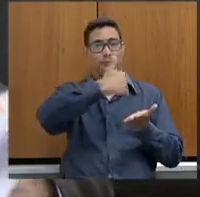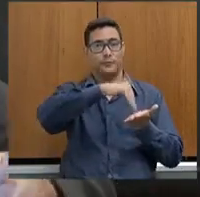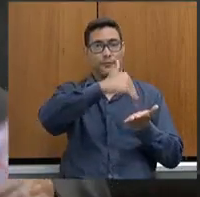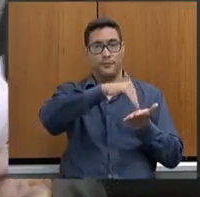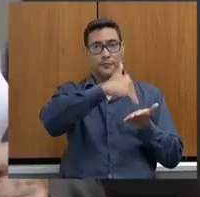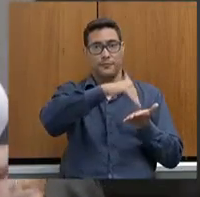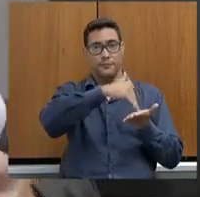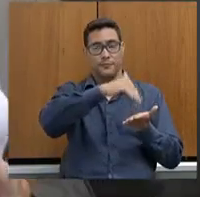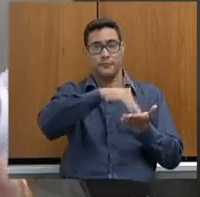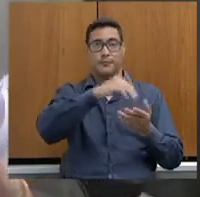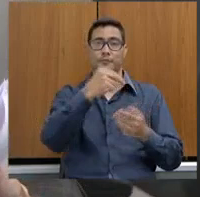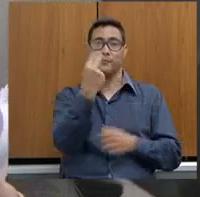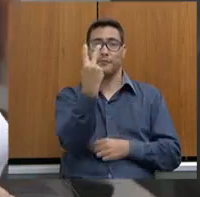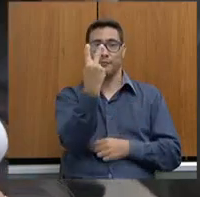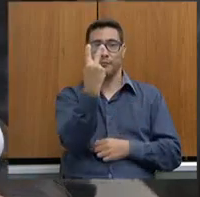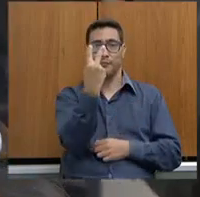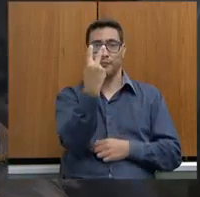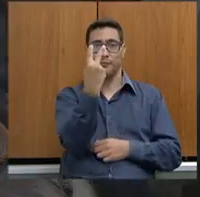São duas leis.